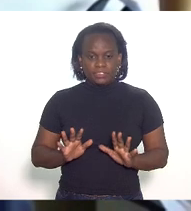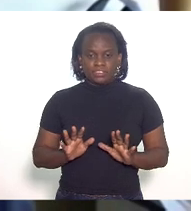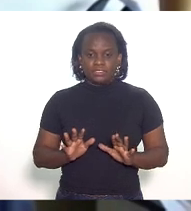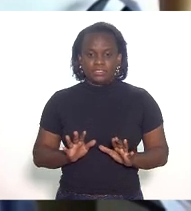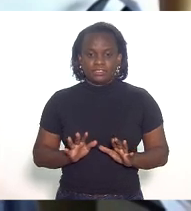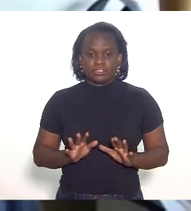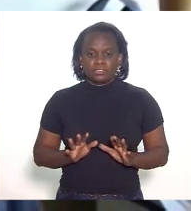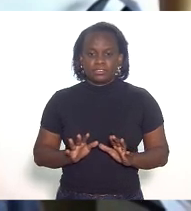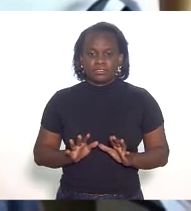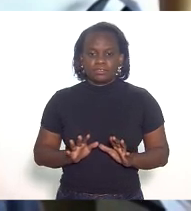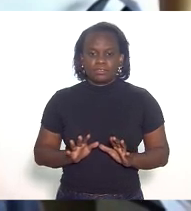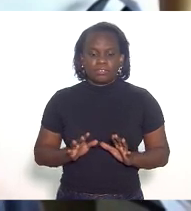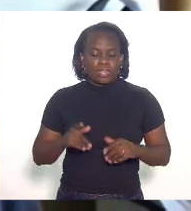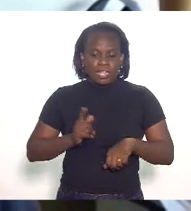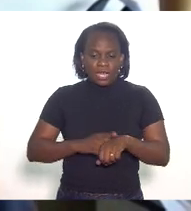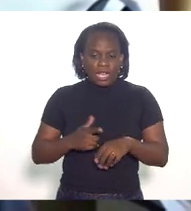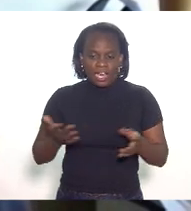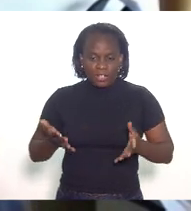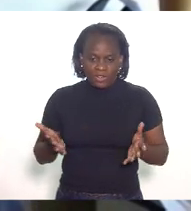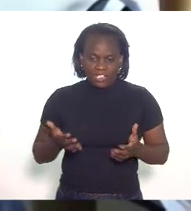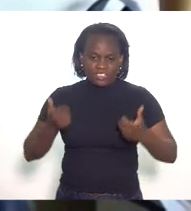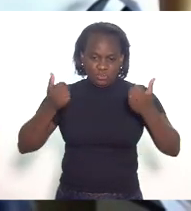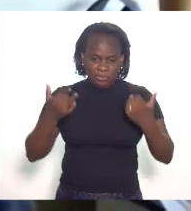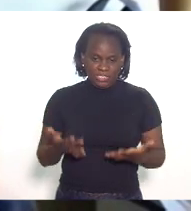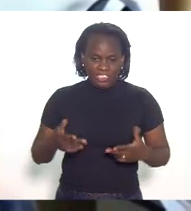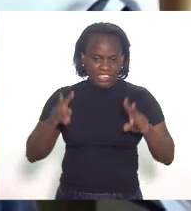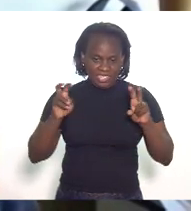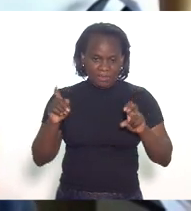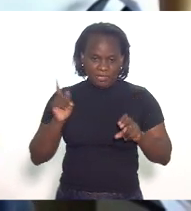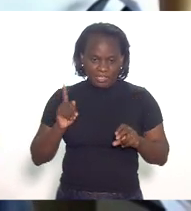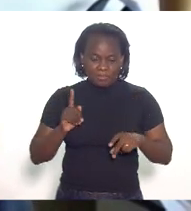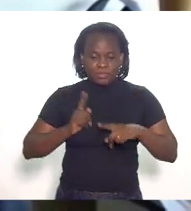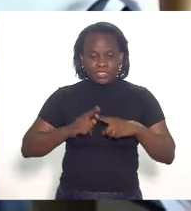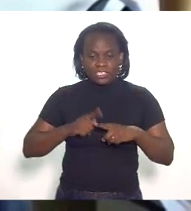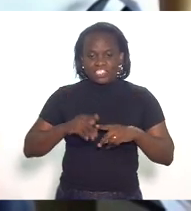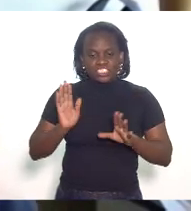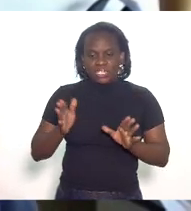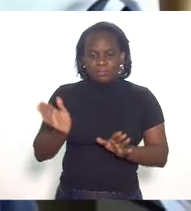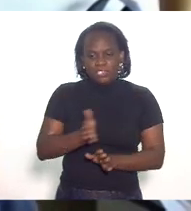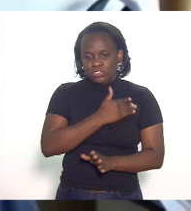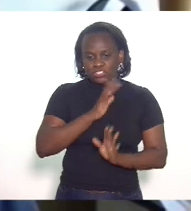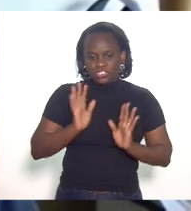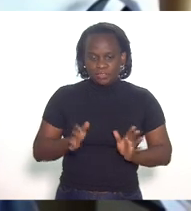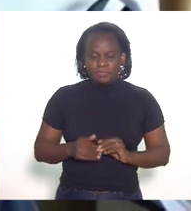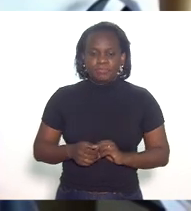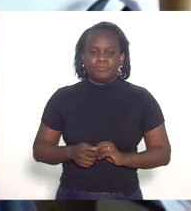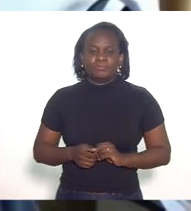o momento de a gente falar sobre esse tema porque a matéria é vencida aqui